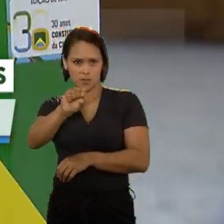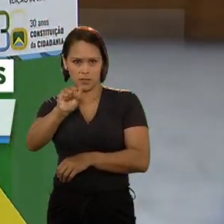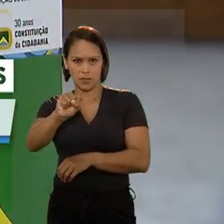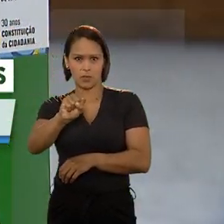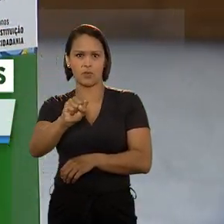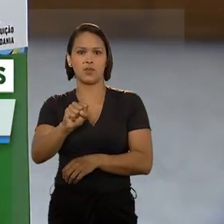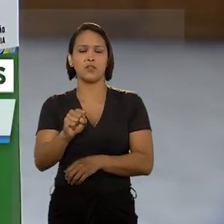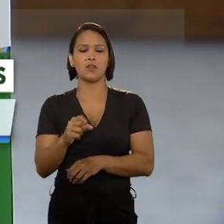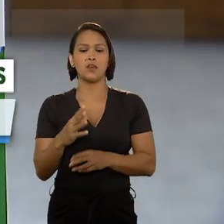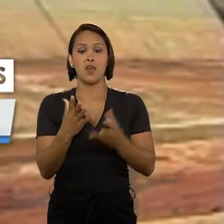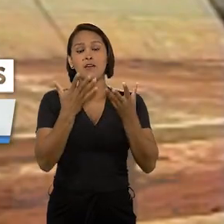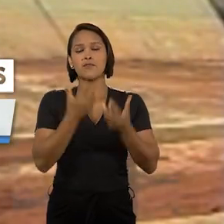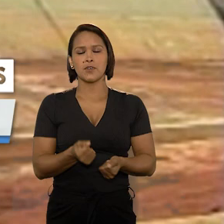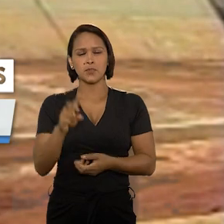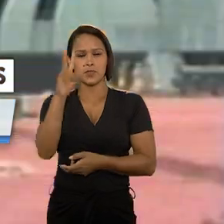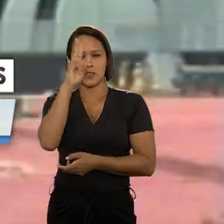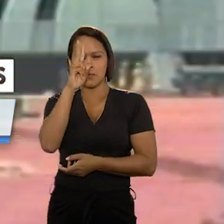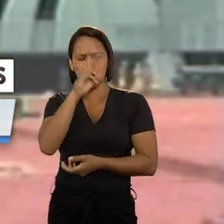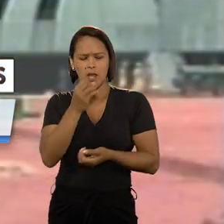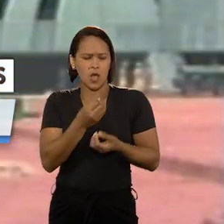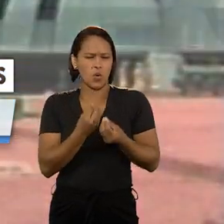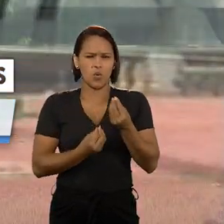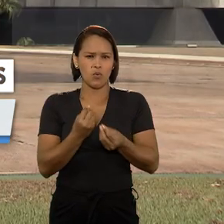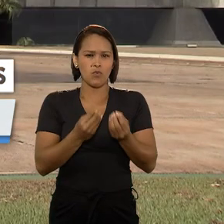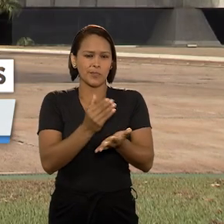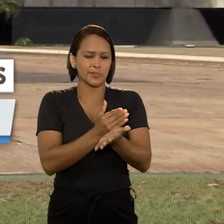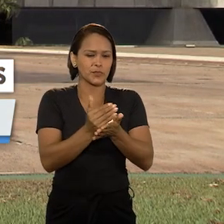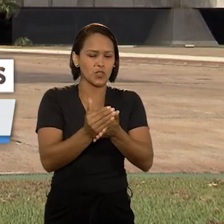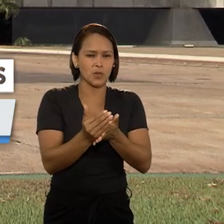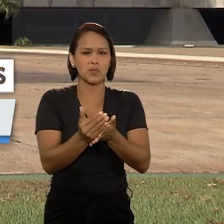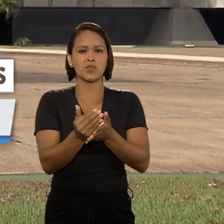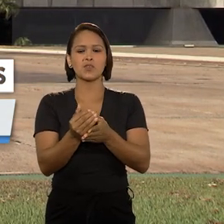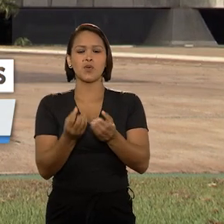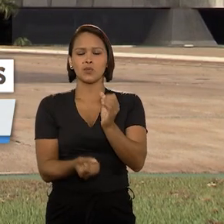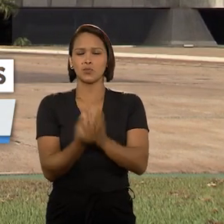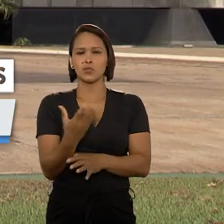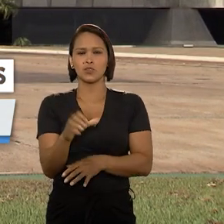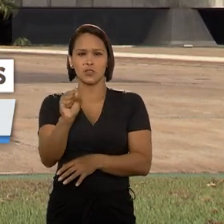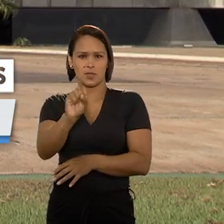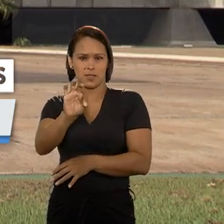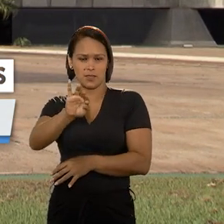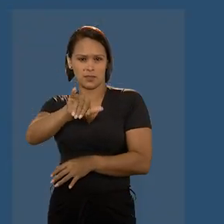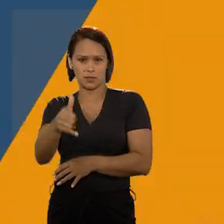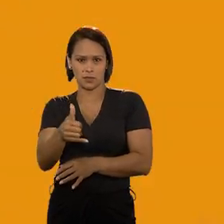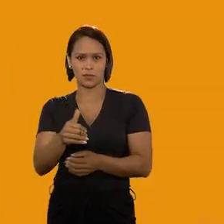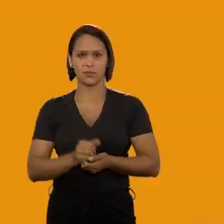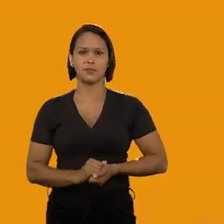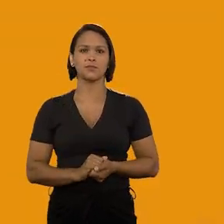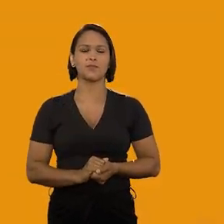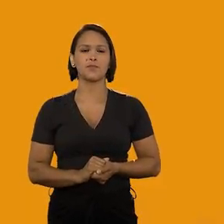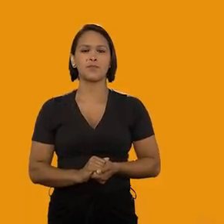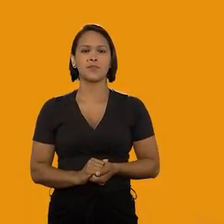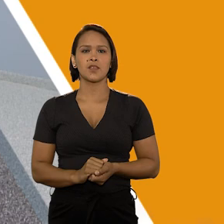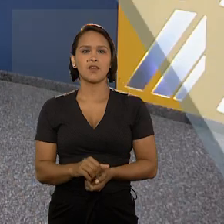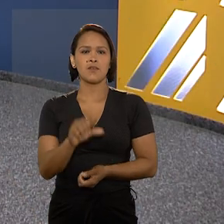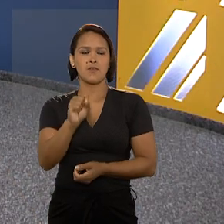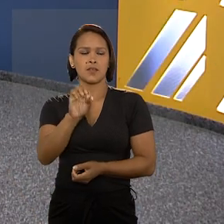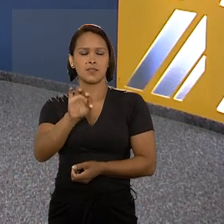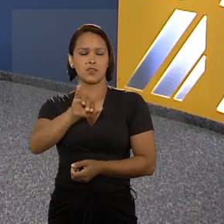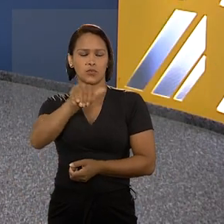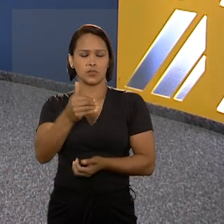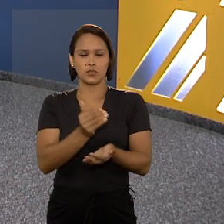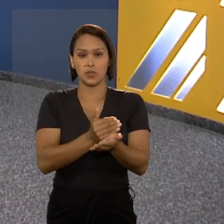1988, vamos relembrar como se deu a criação do Superior Tribunal de Justiça. O